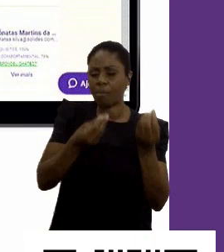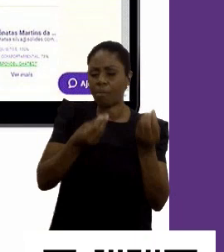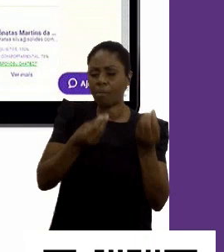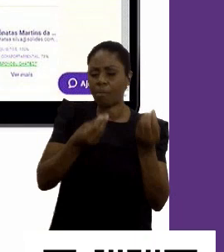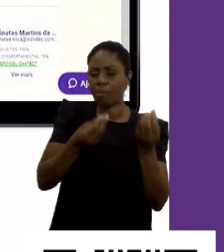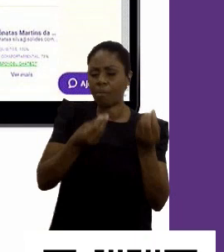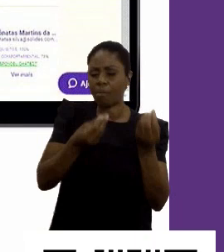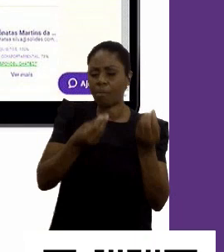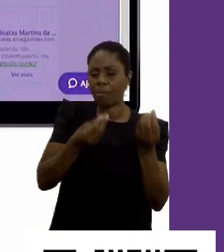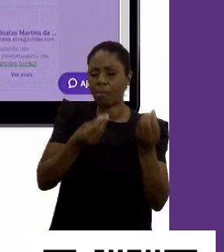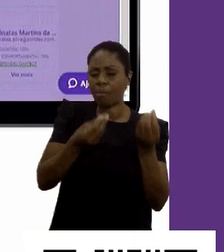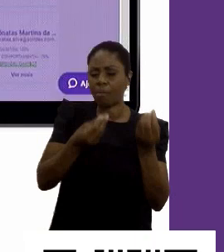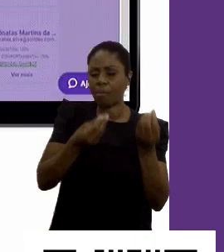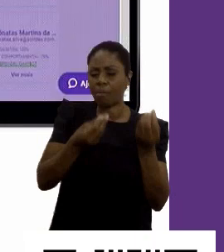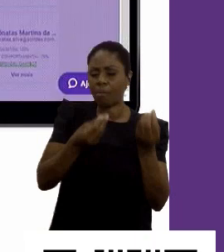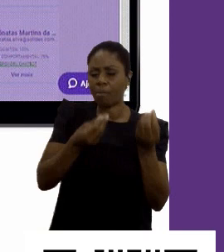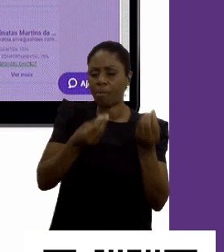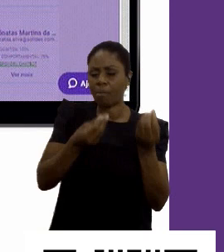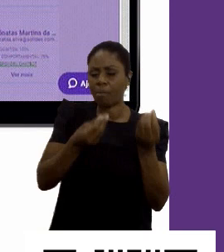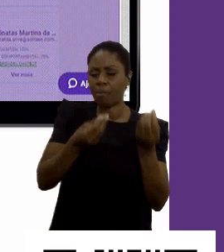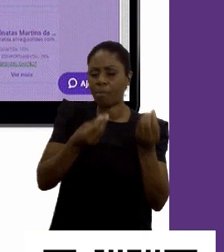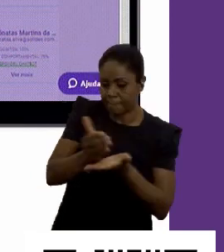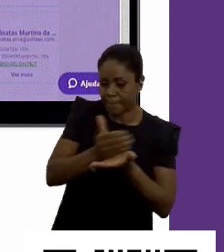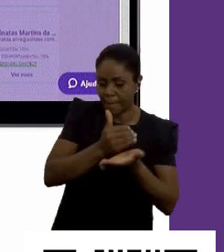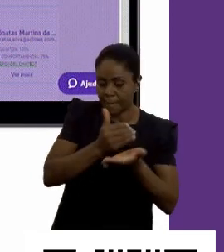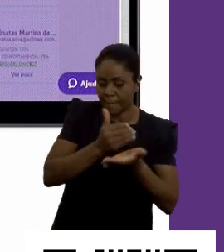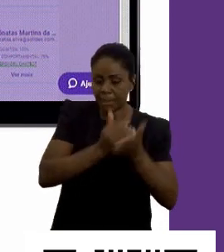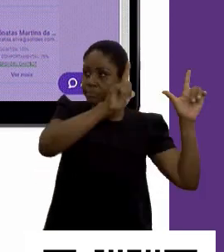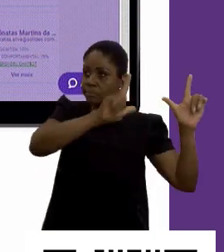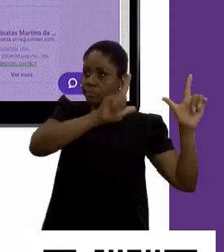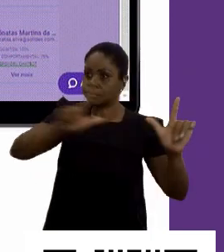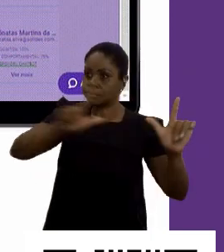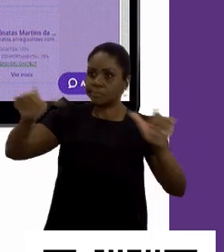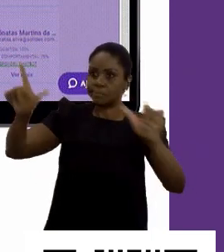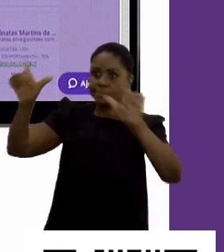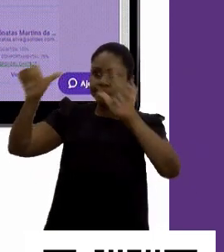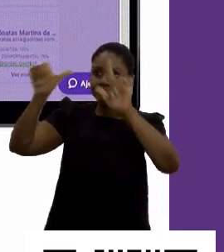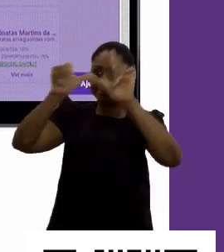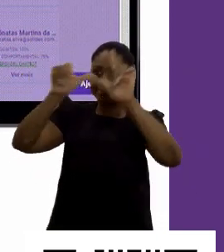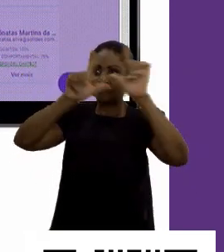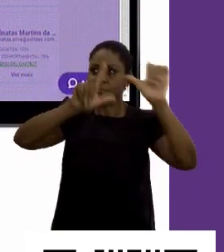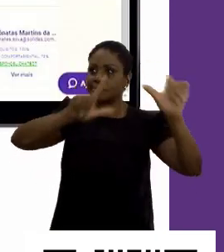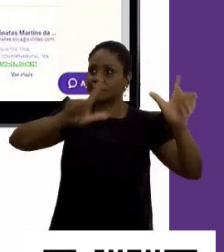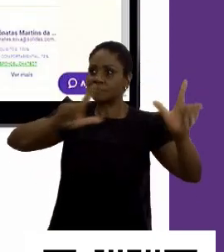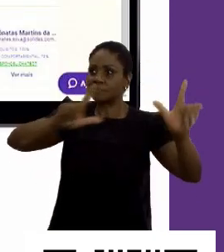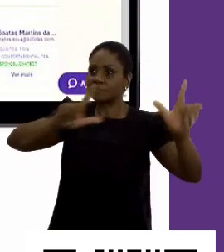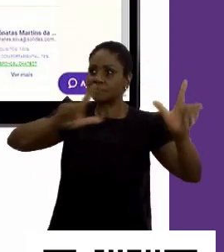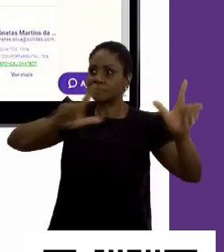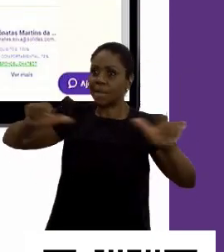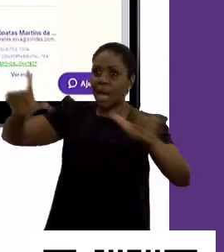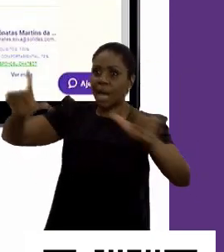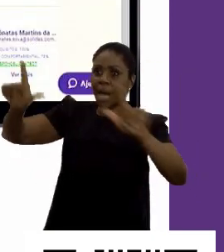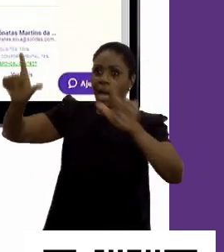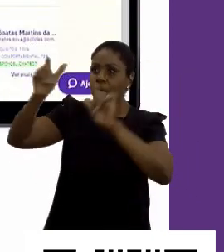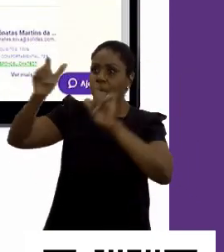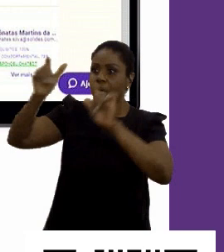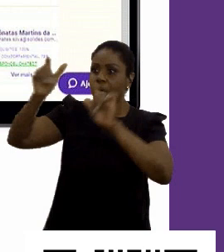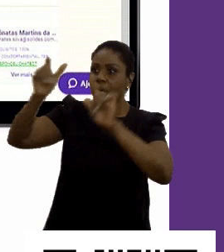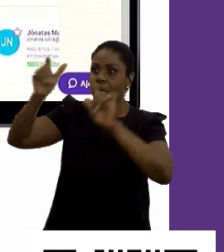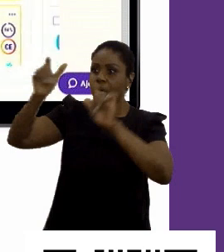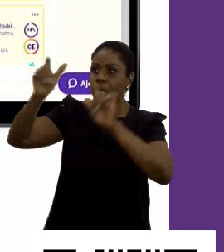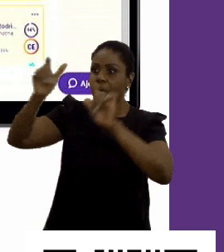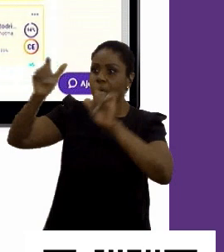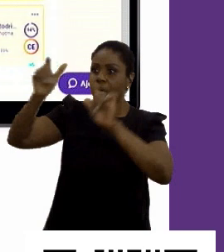ali as coisas. Então, você pode ter painéis onde você já tem ali ranqueados os candidatos que têm maior aderência para aquela vaga.